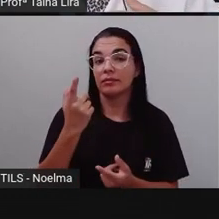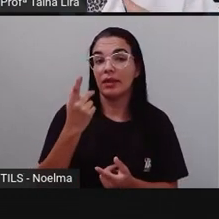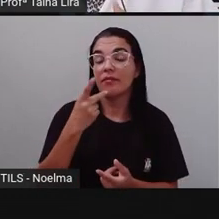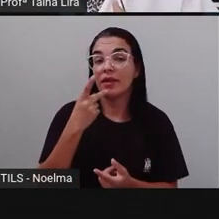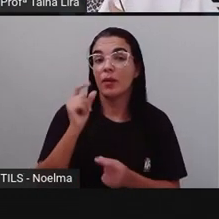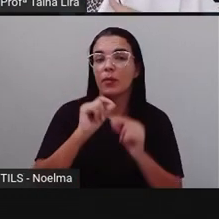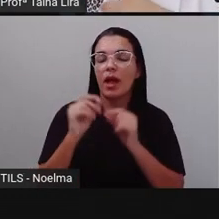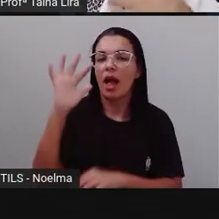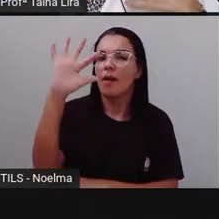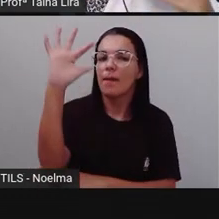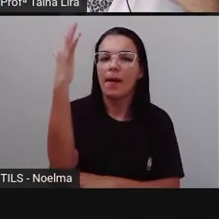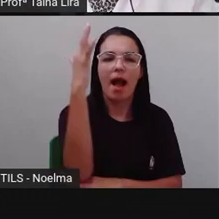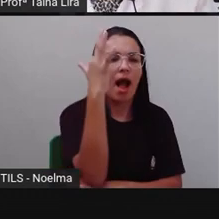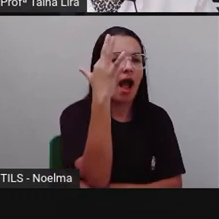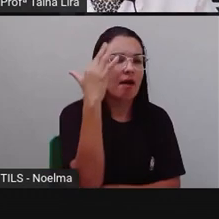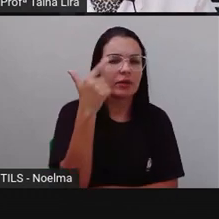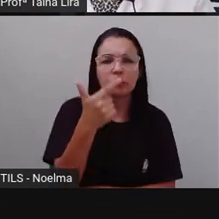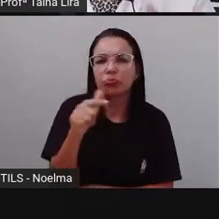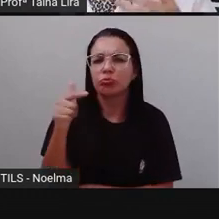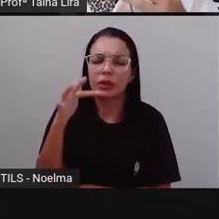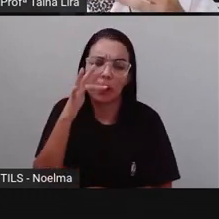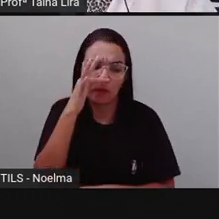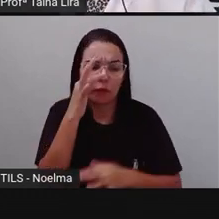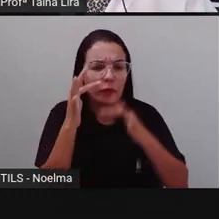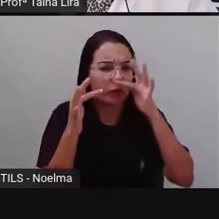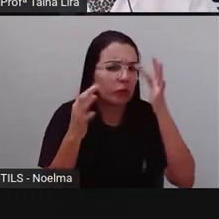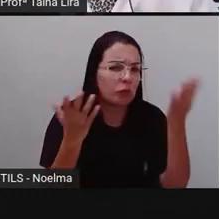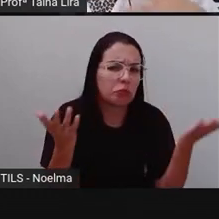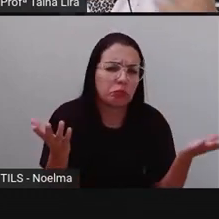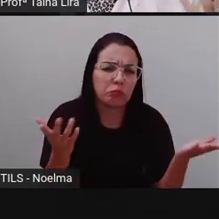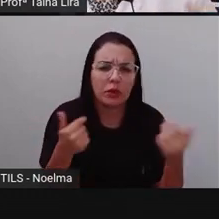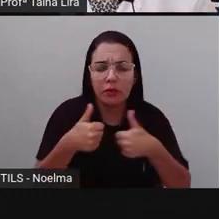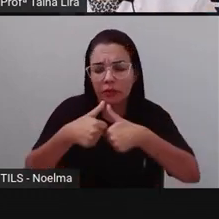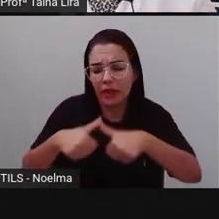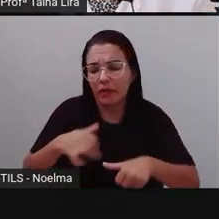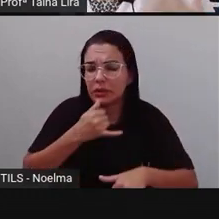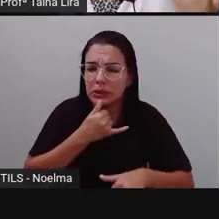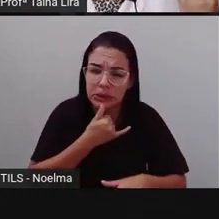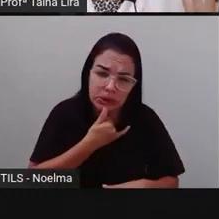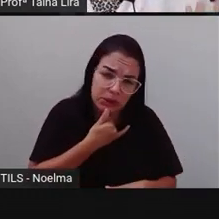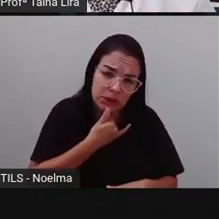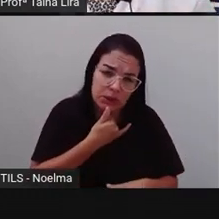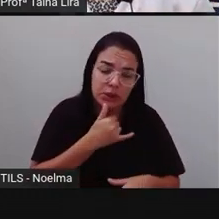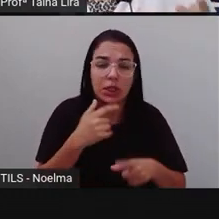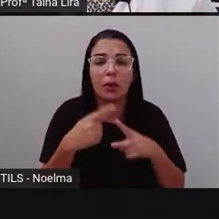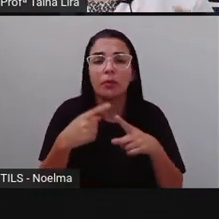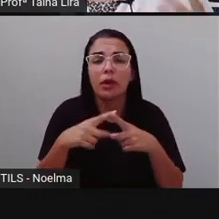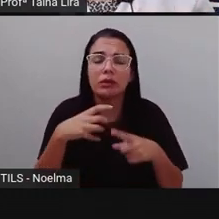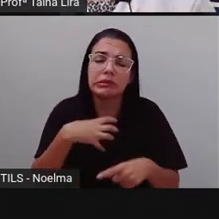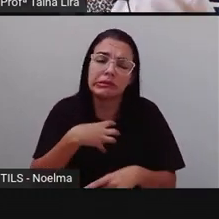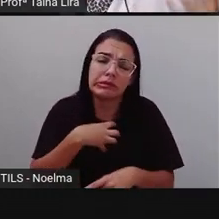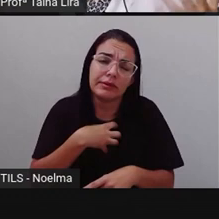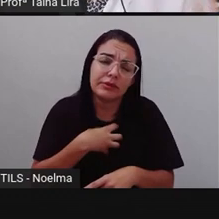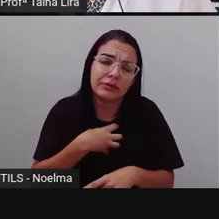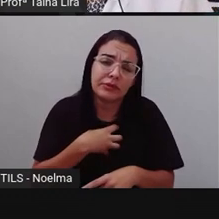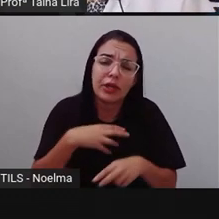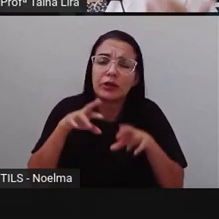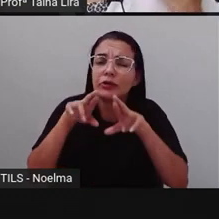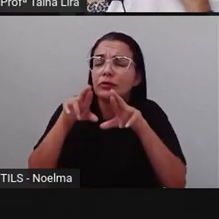árvore, Que ela não dava flores. E aí, ela ficava muito triste, Na verdade, Porque ela se sentia, né?